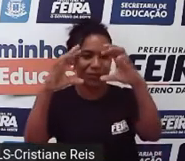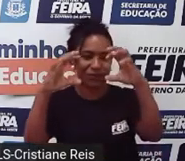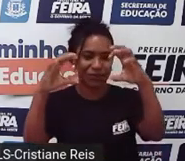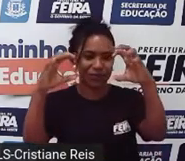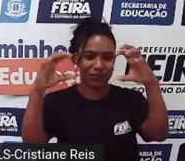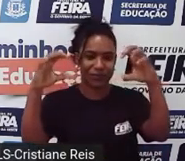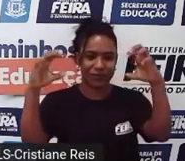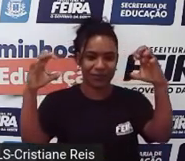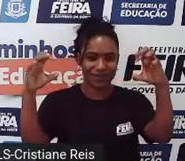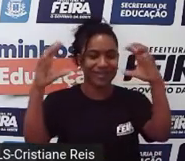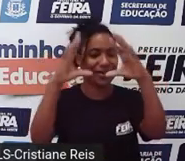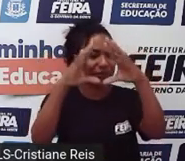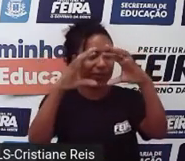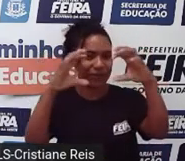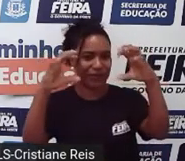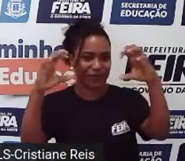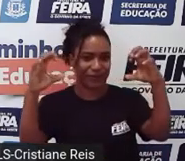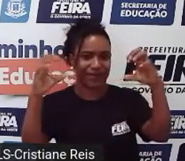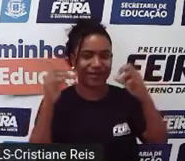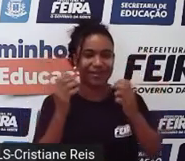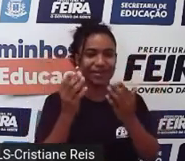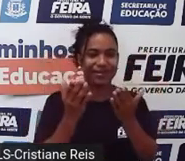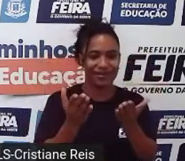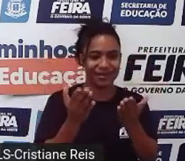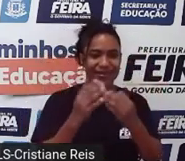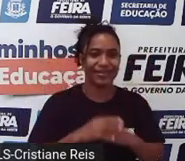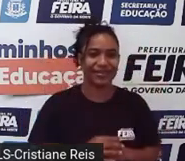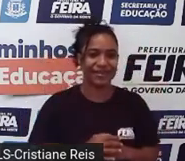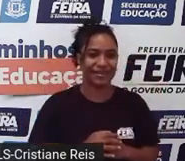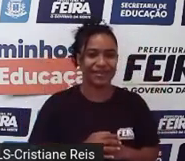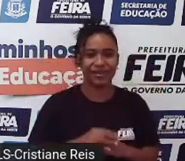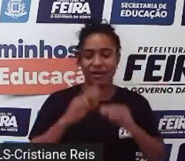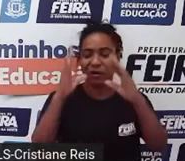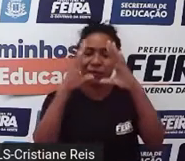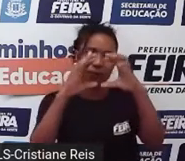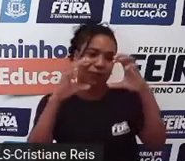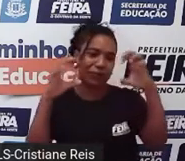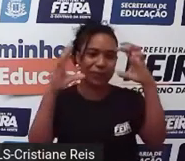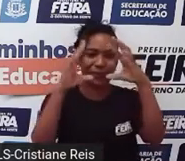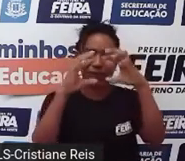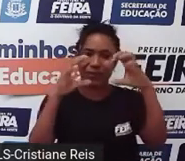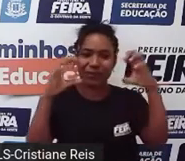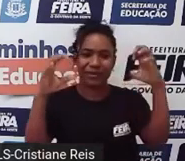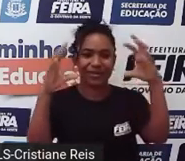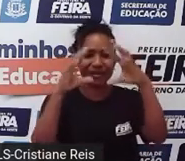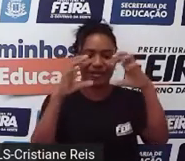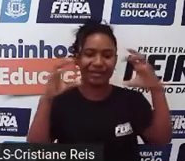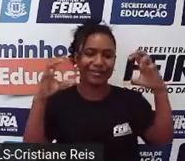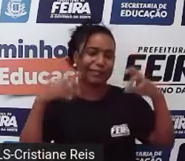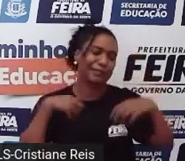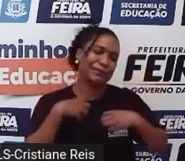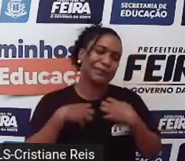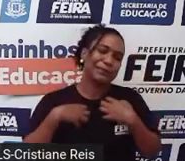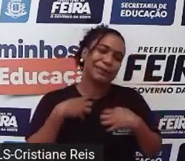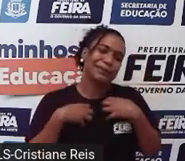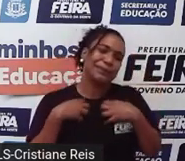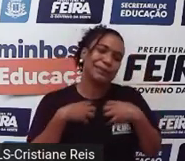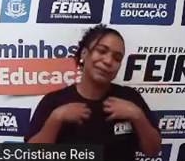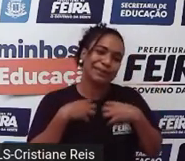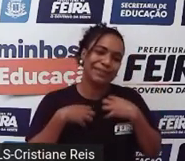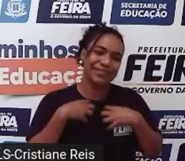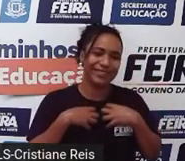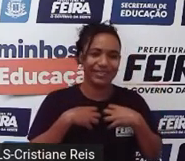Cláudia, pela nuvem, já está um pouco apreensivo, porque it's raining.